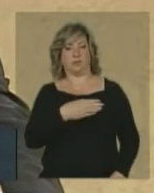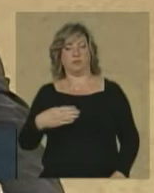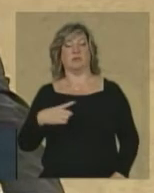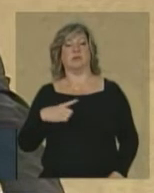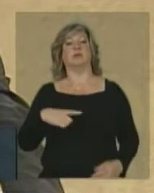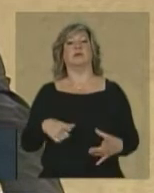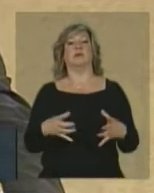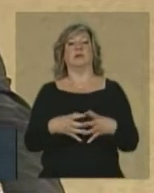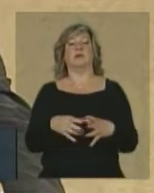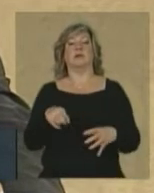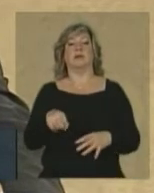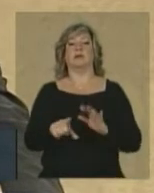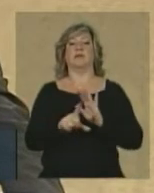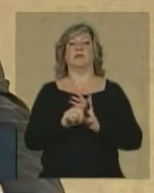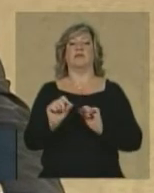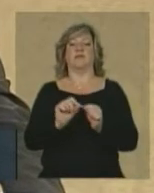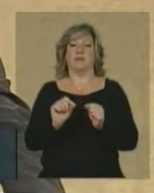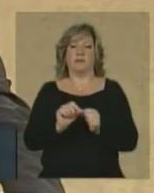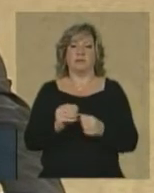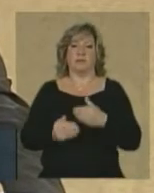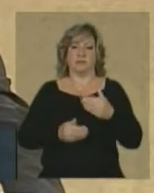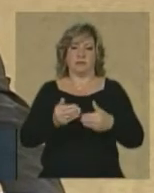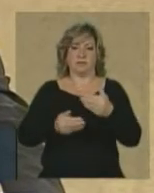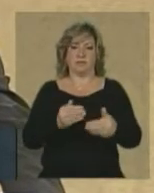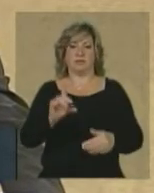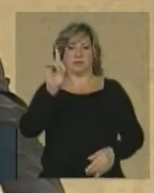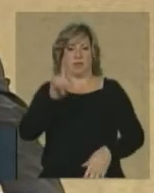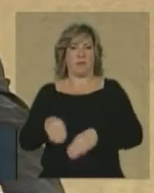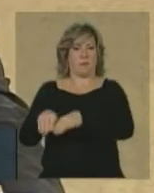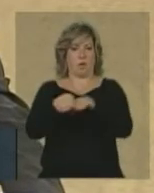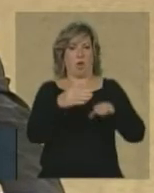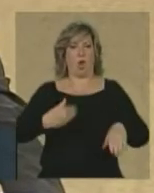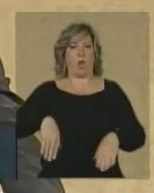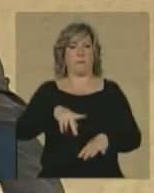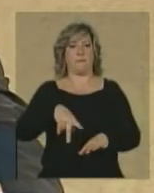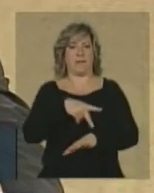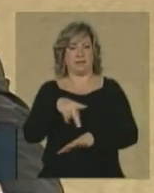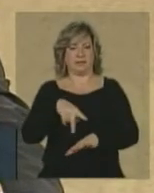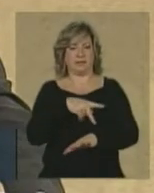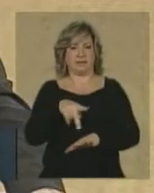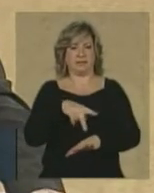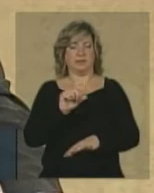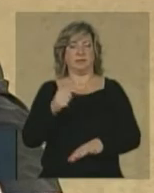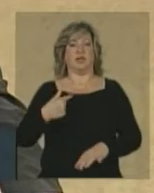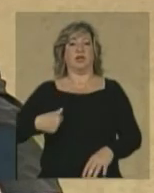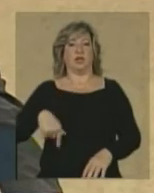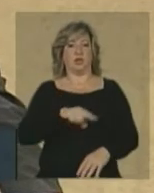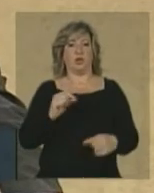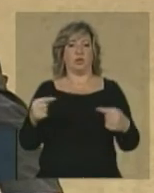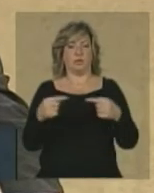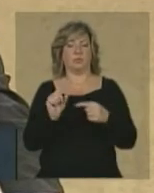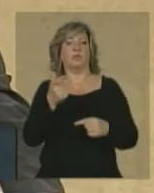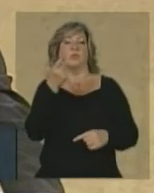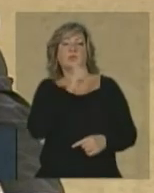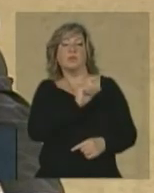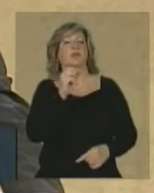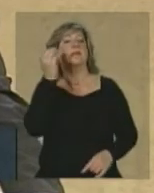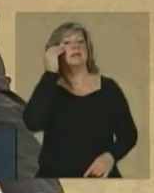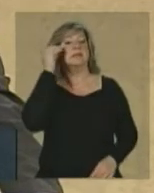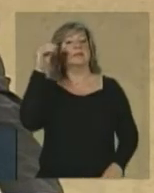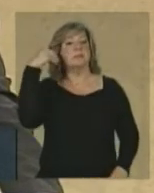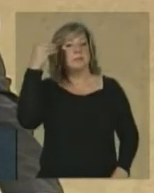no processo de consolidação da democracia em nosso país, na medida em que possibilitou uma experiência